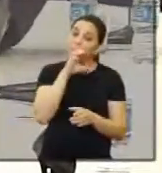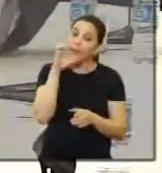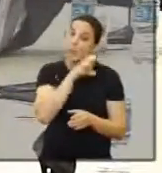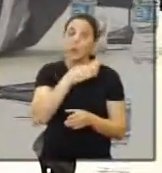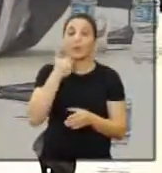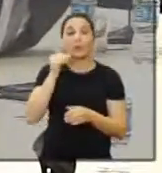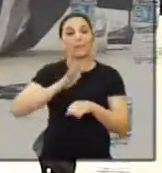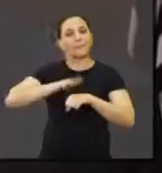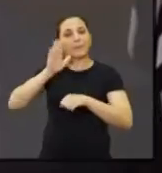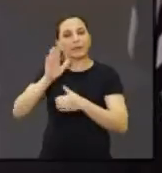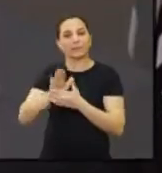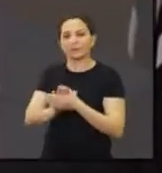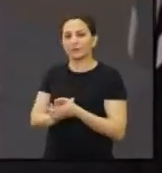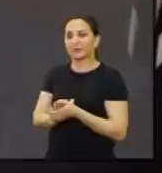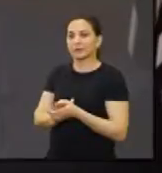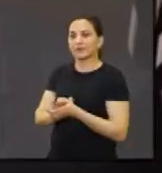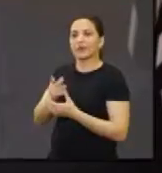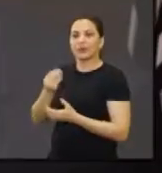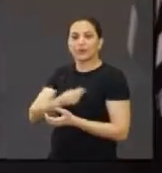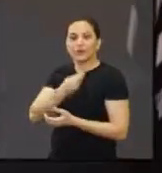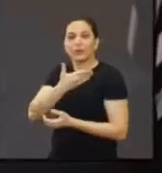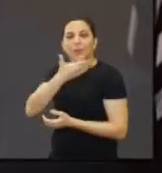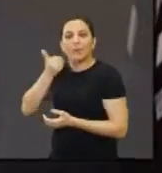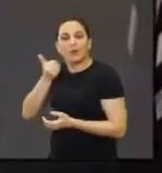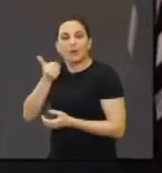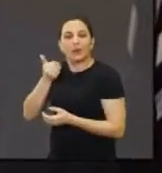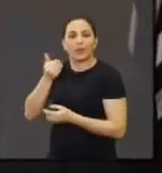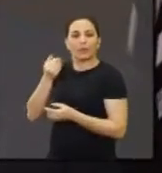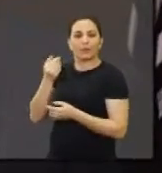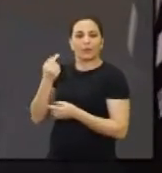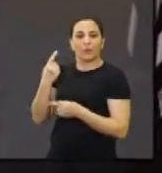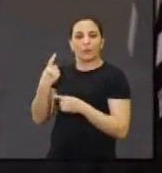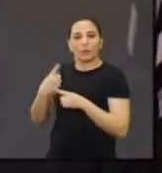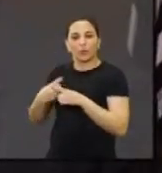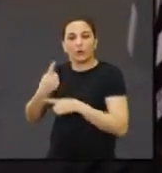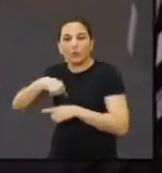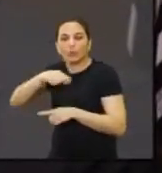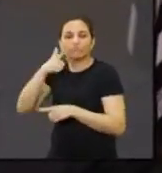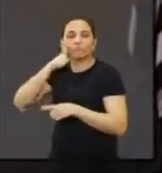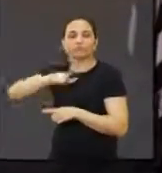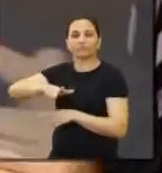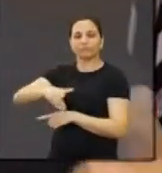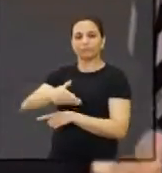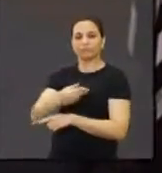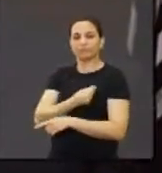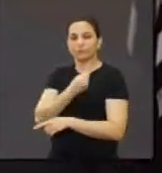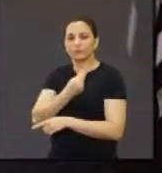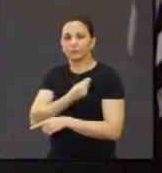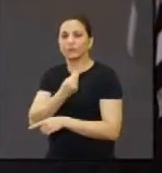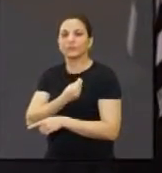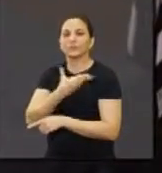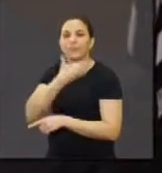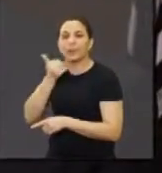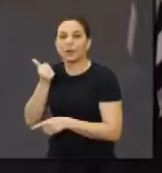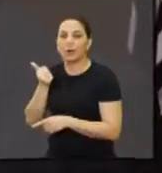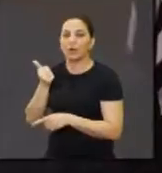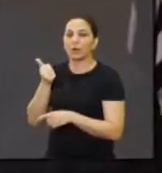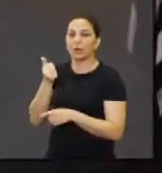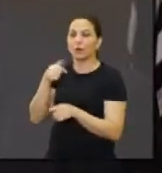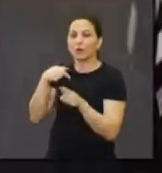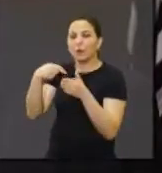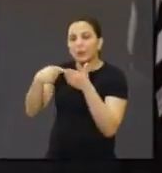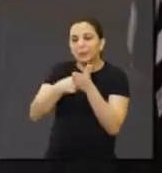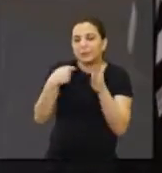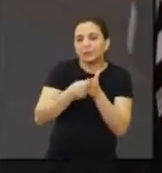vai melhorar. Vai melhorar? Porque nós vamos fazer melhorar. A pergunta que mais me fazem e fizeram aqui hoje é a seguinte, bom, quem que vai